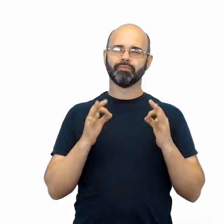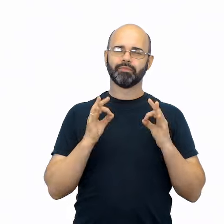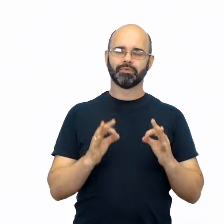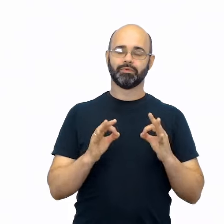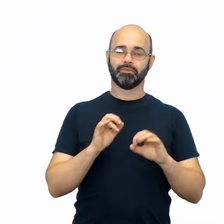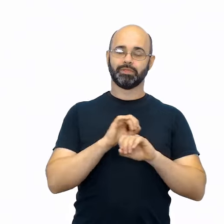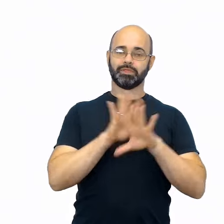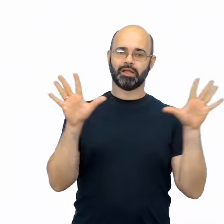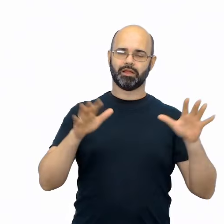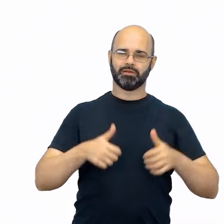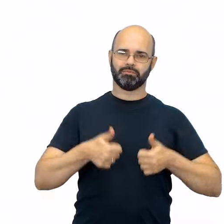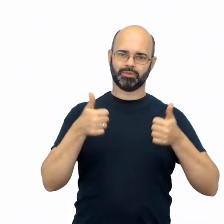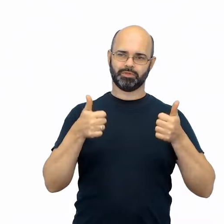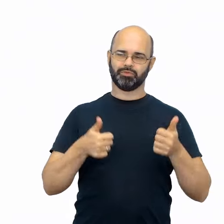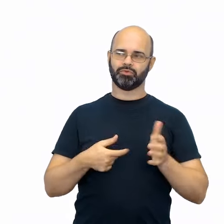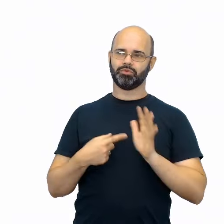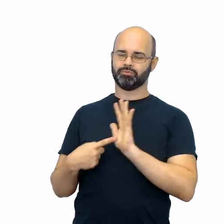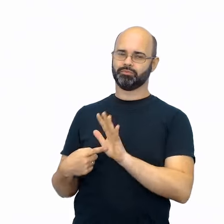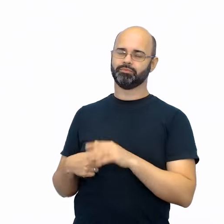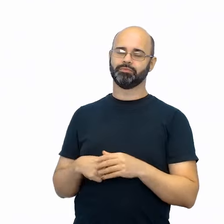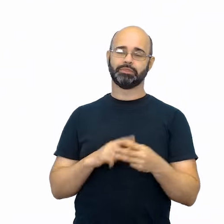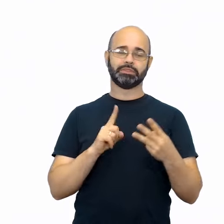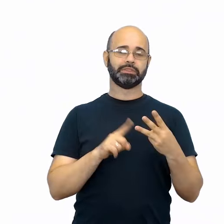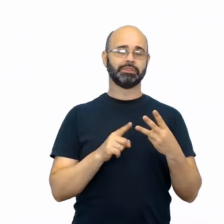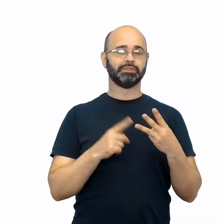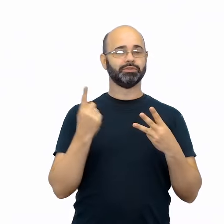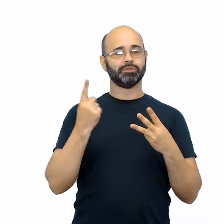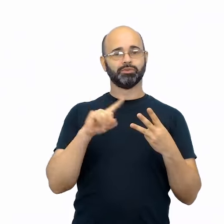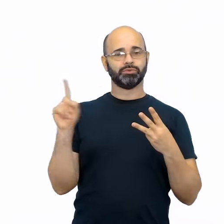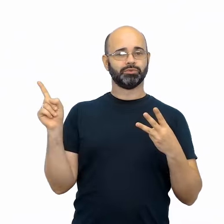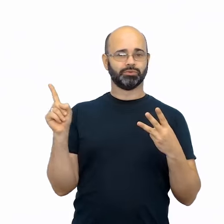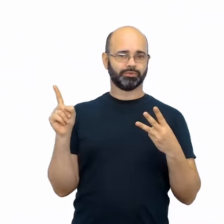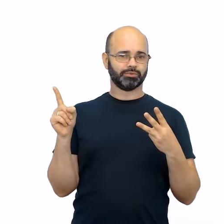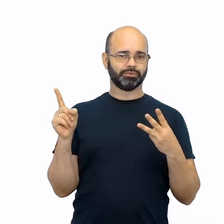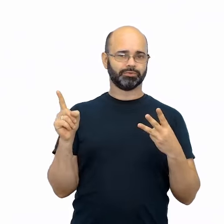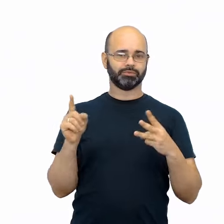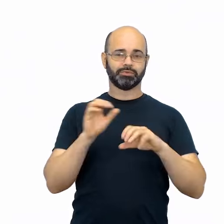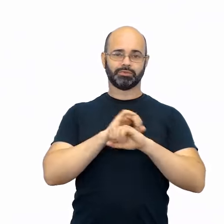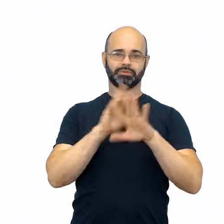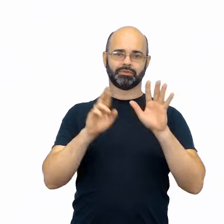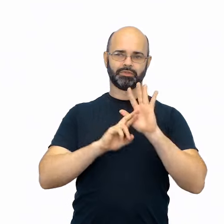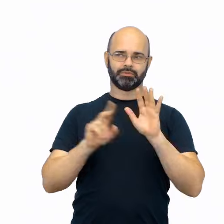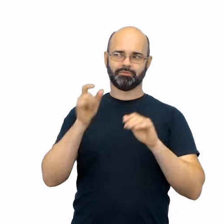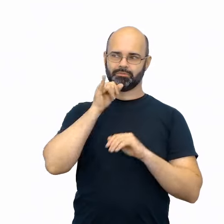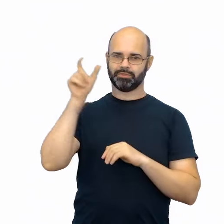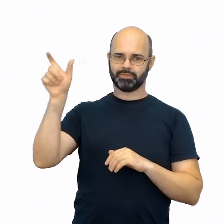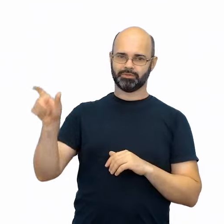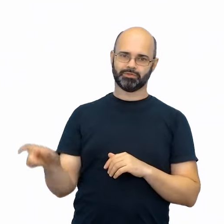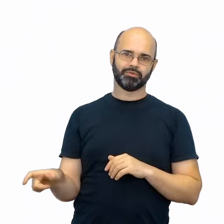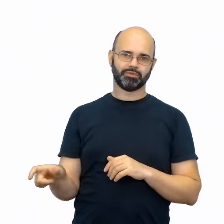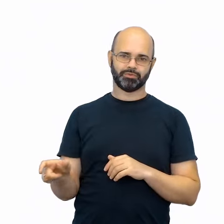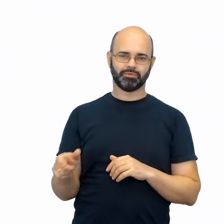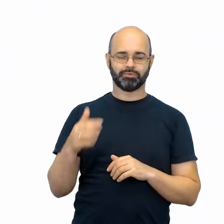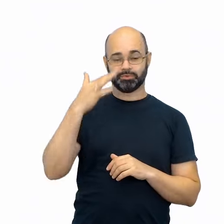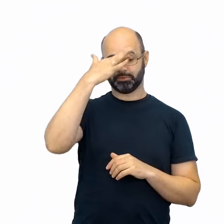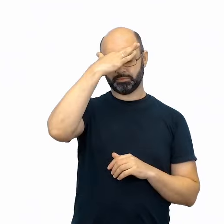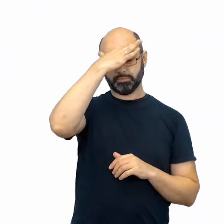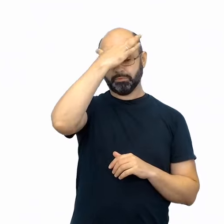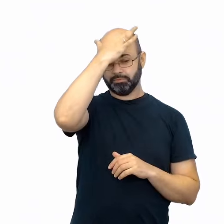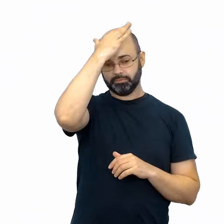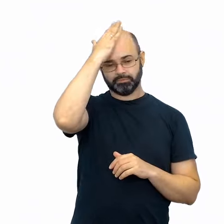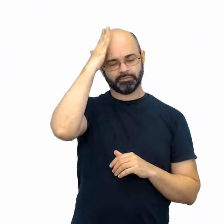possível. Em terceiro e último lugar, para representar adequadamente o interlocutor, é preciso considerar o